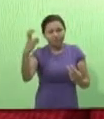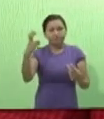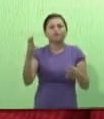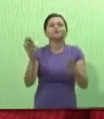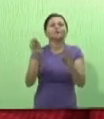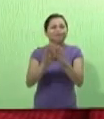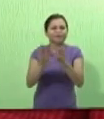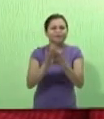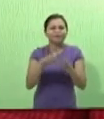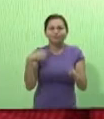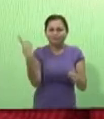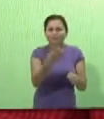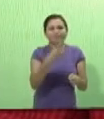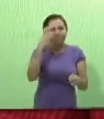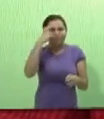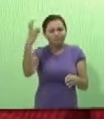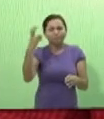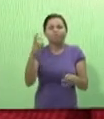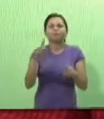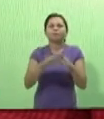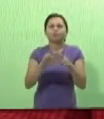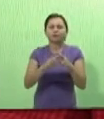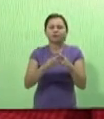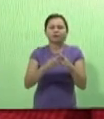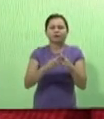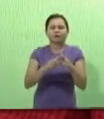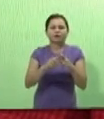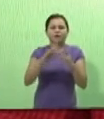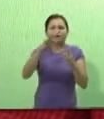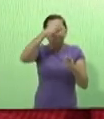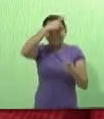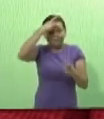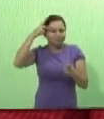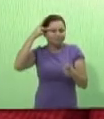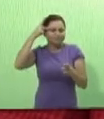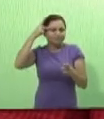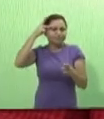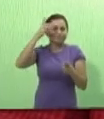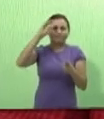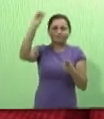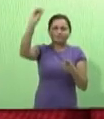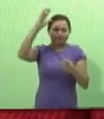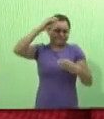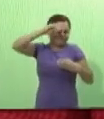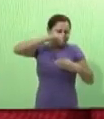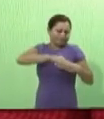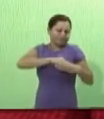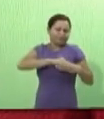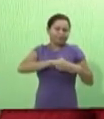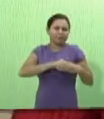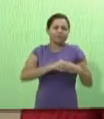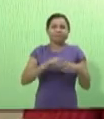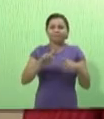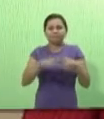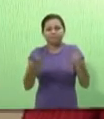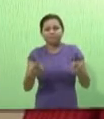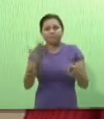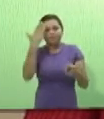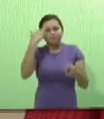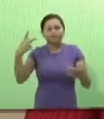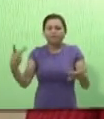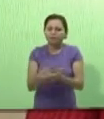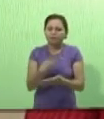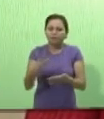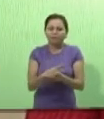Deus é inteligente e também somos, porque a essência de Deus foi colocada dentro de nós também. Mas sabemos que o